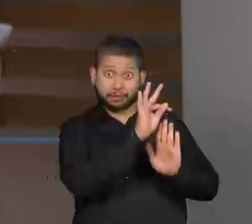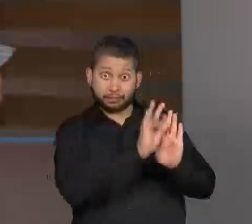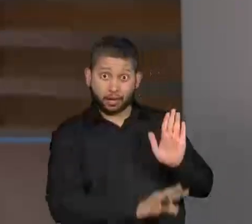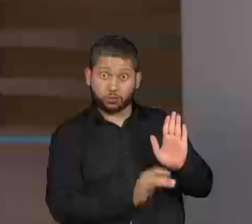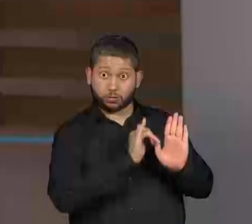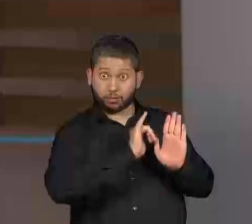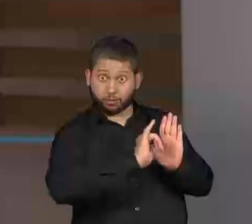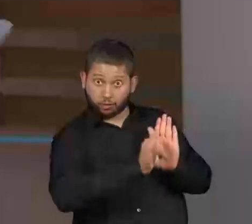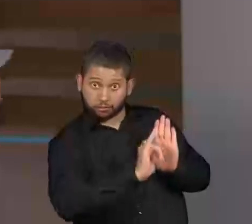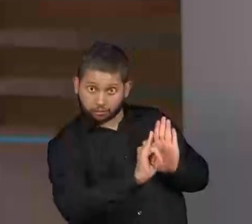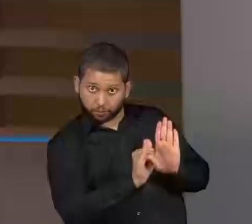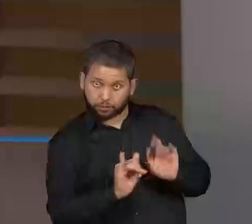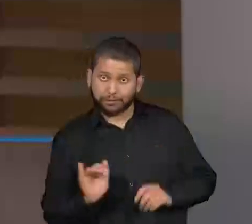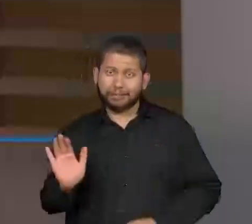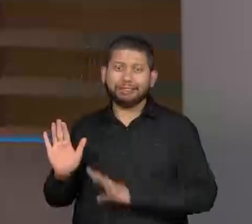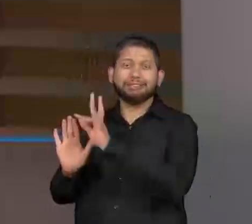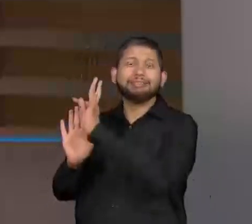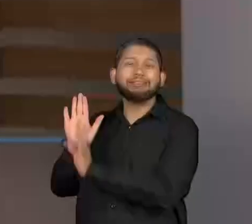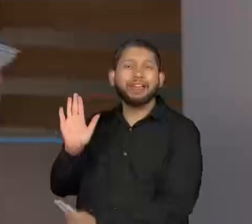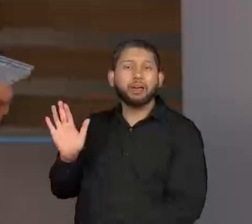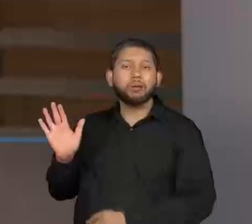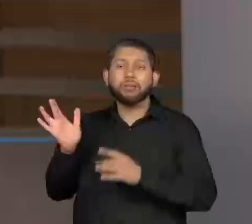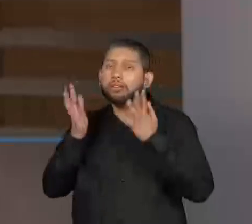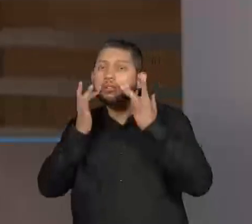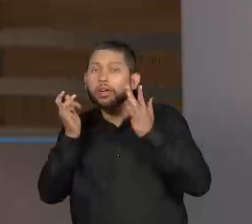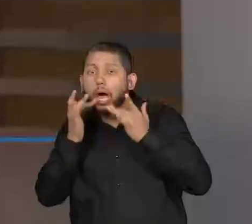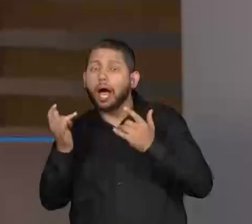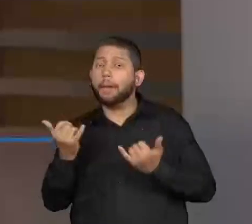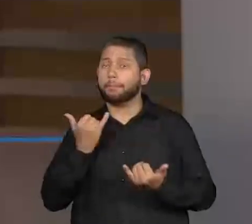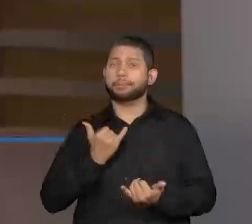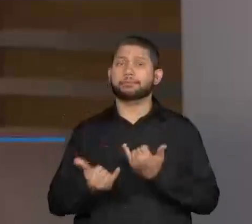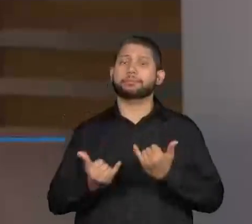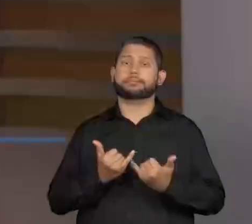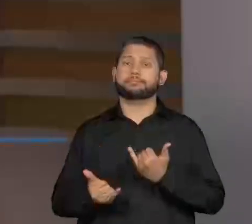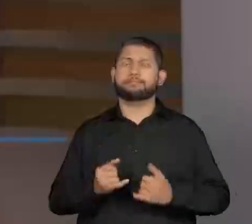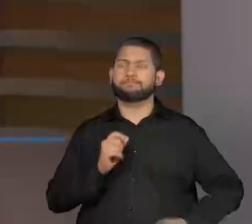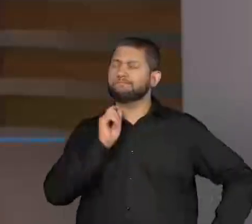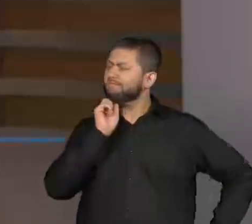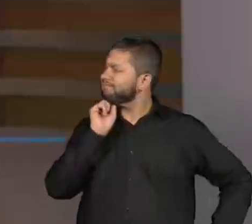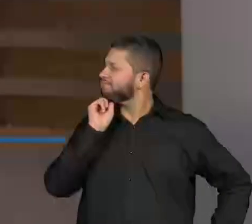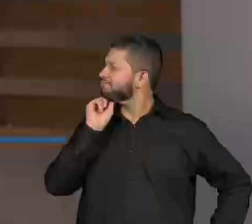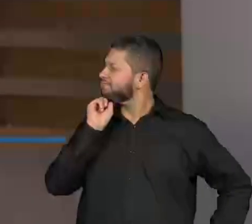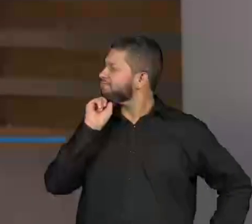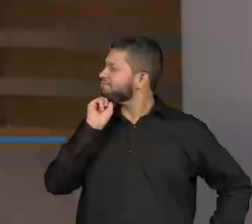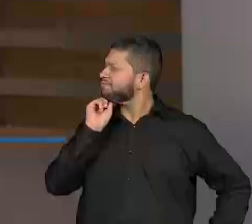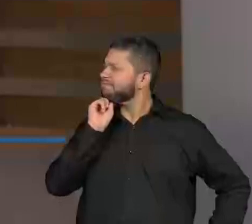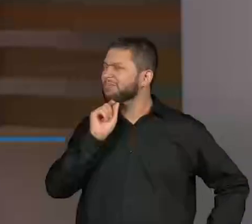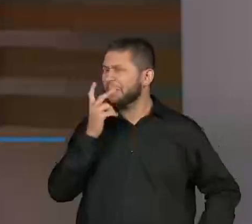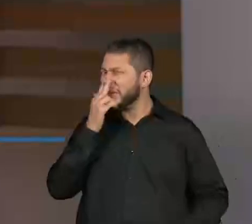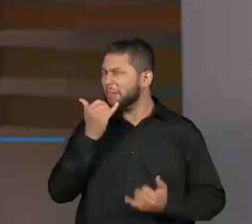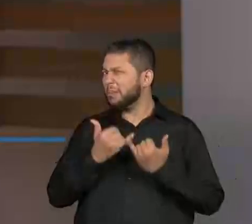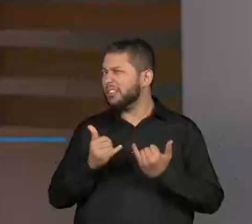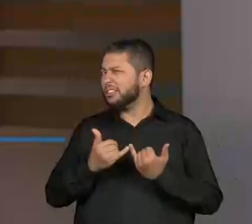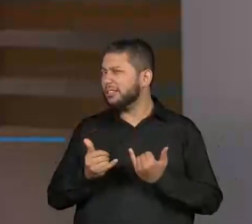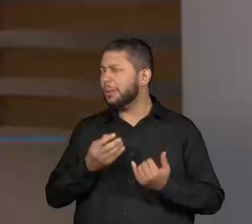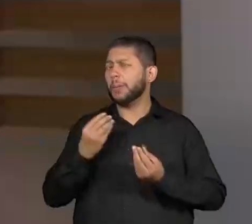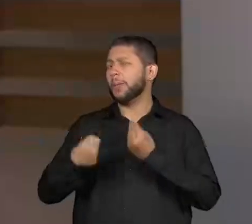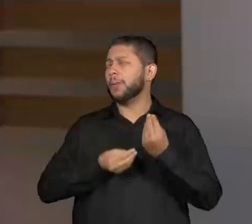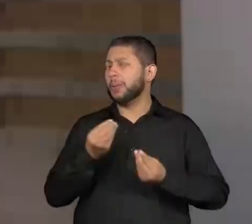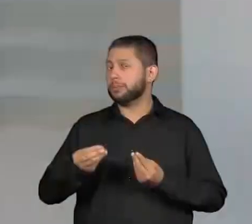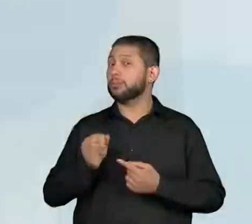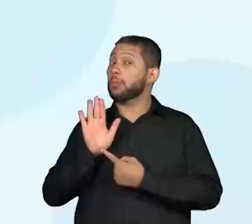têm características semelhantes, que a gente acabou de ver. Muito bem. Vamos conhecer mais um pouquinho do texto teatral?